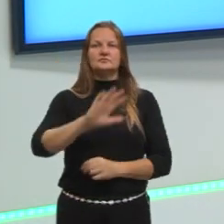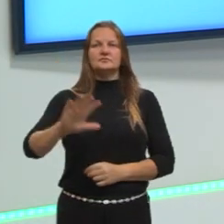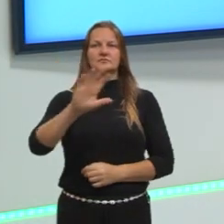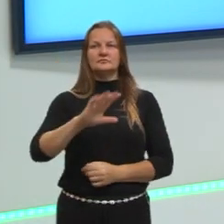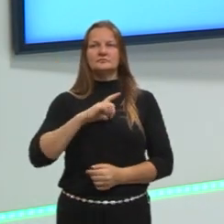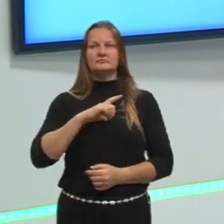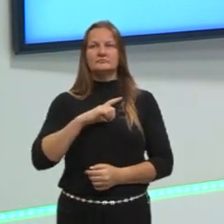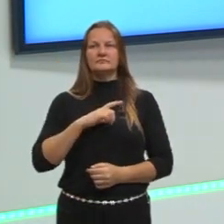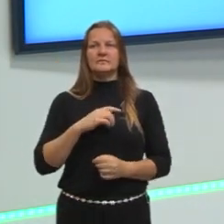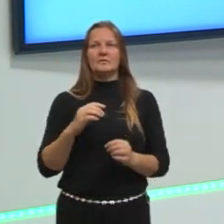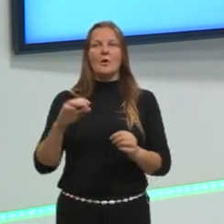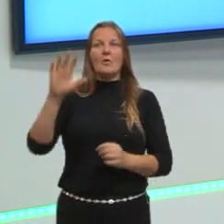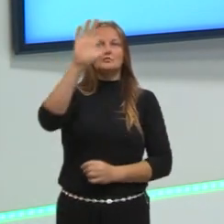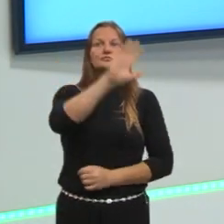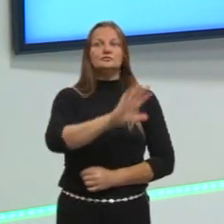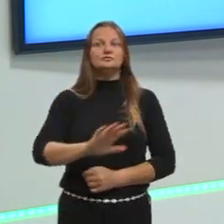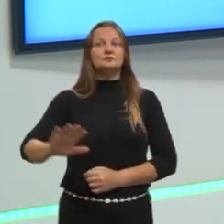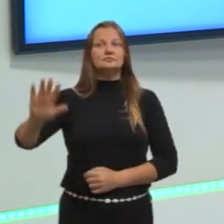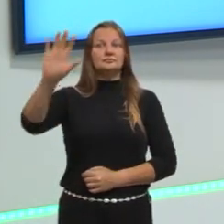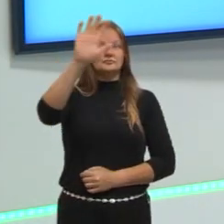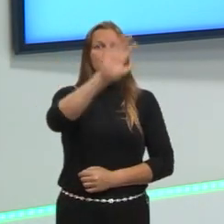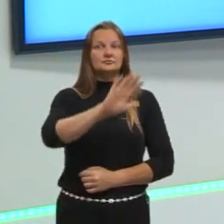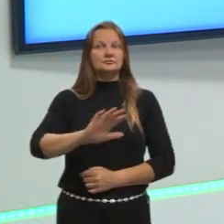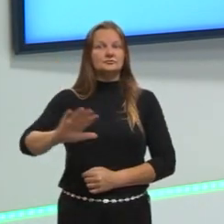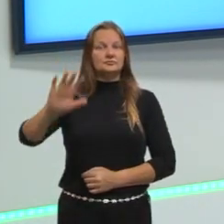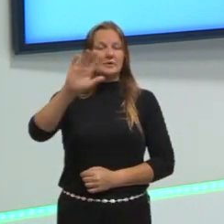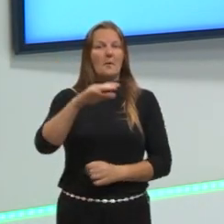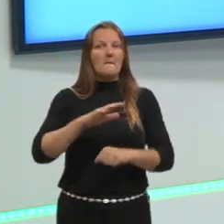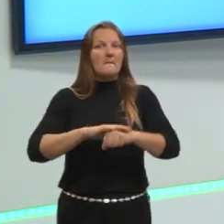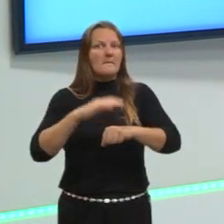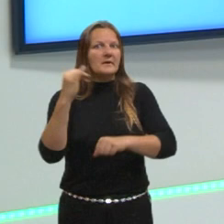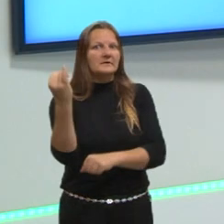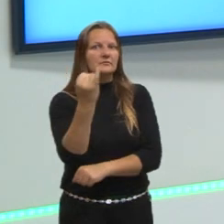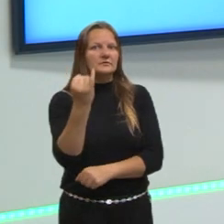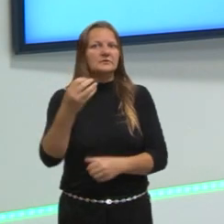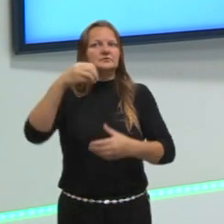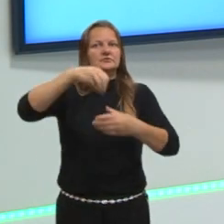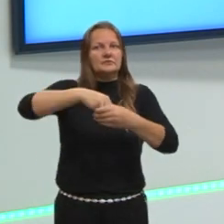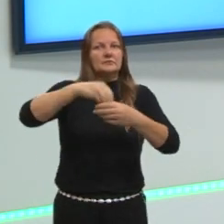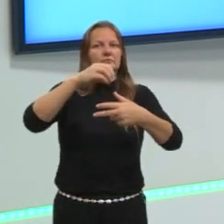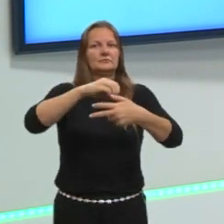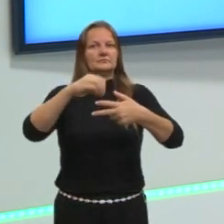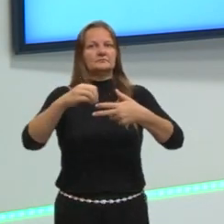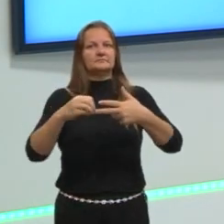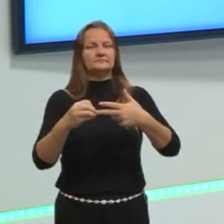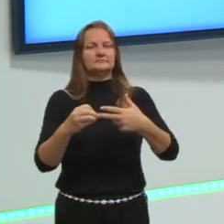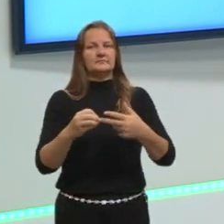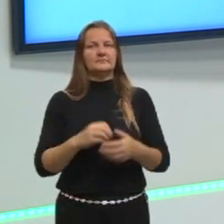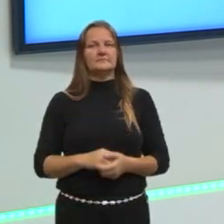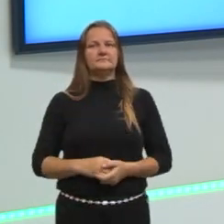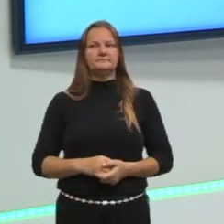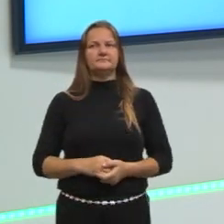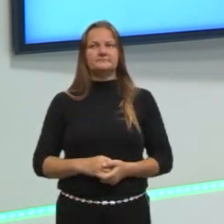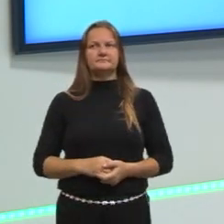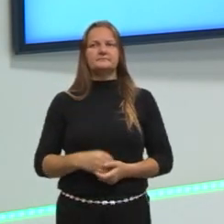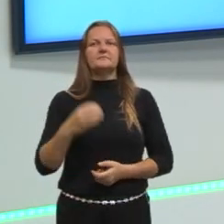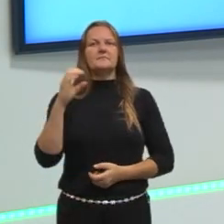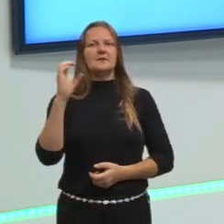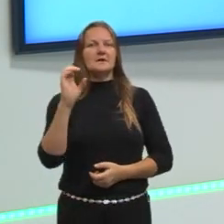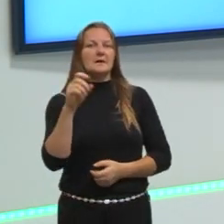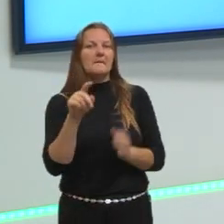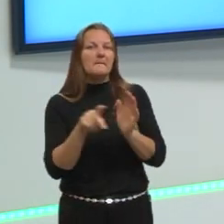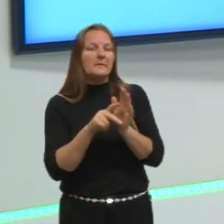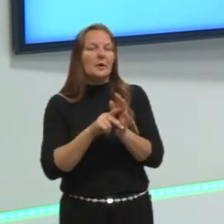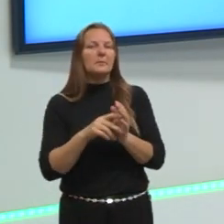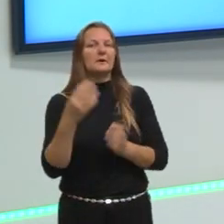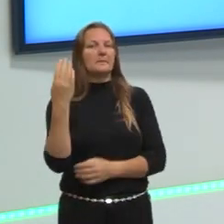Então, esse daqui é um apanhado dos assuntos principais que caem na prova do Enem, no caderno de ciências da natureza e suas